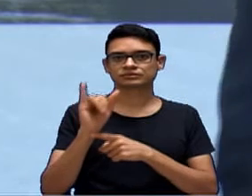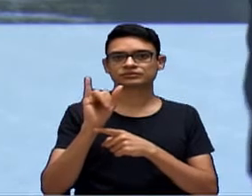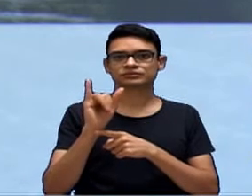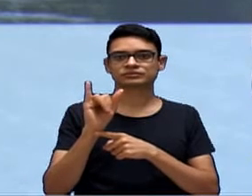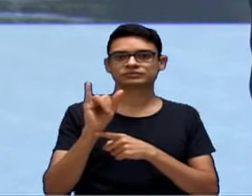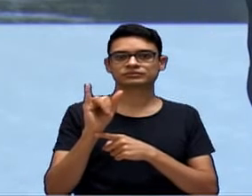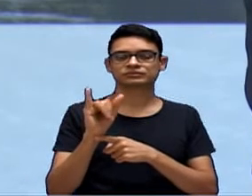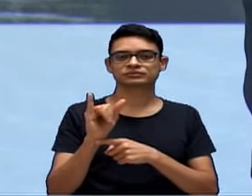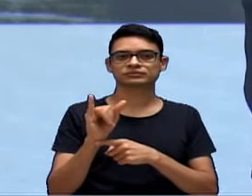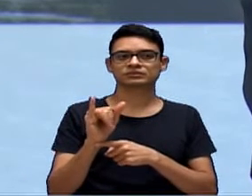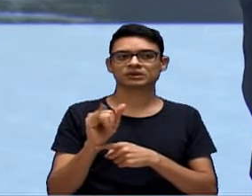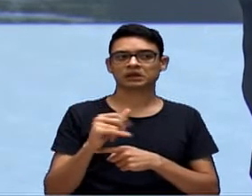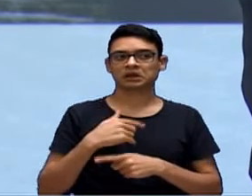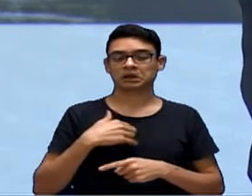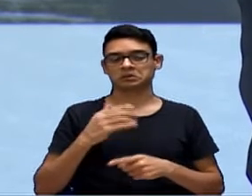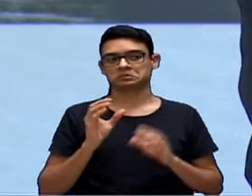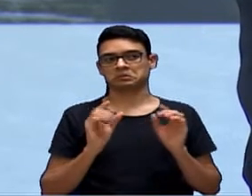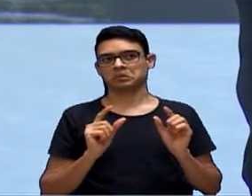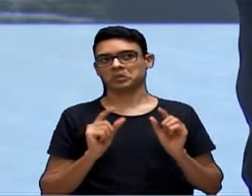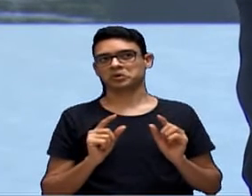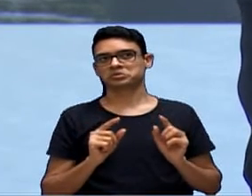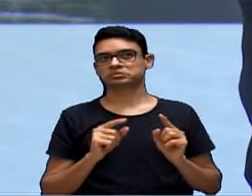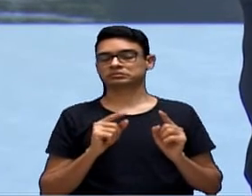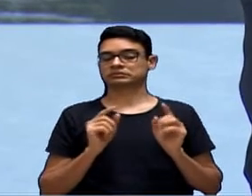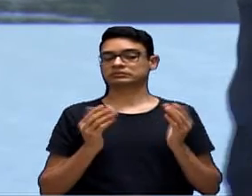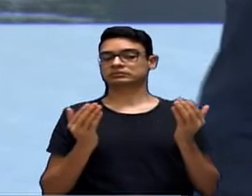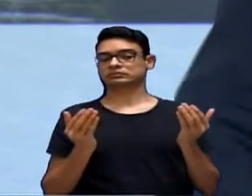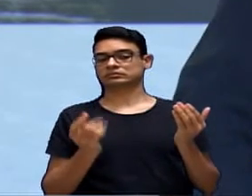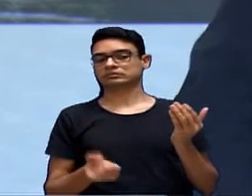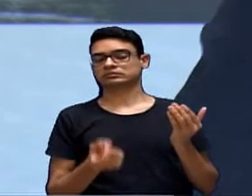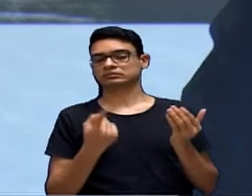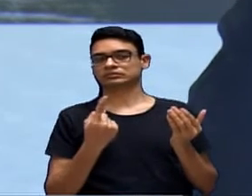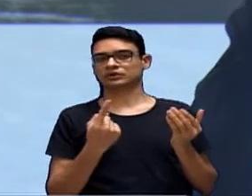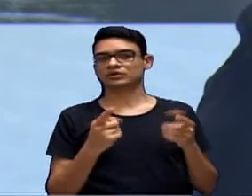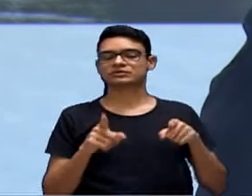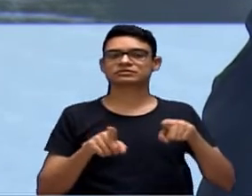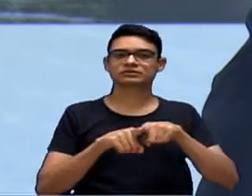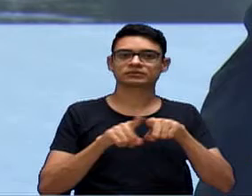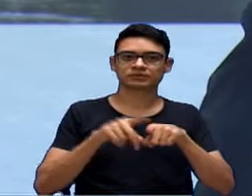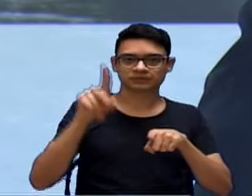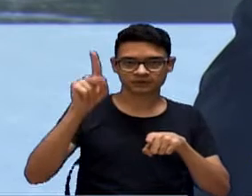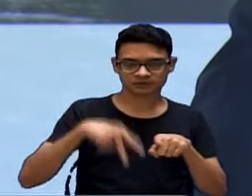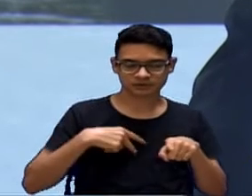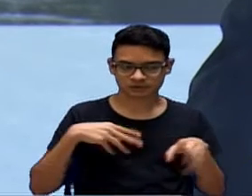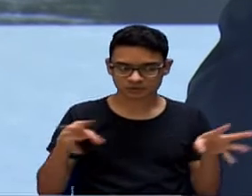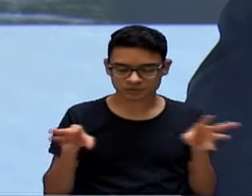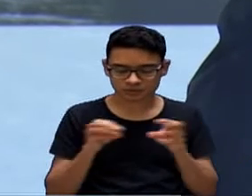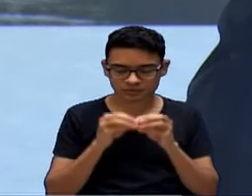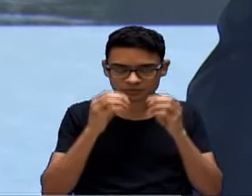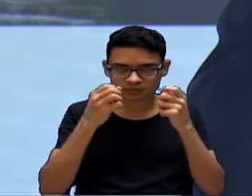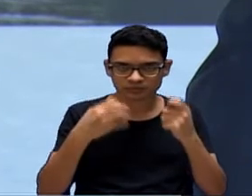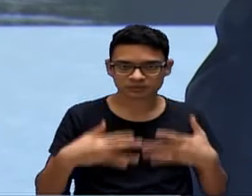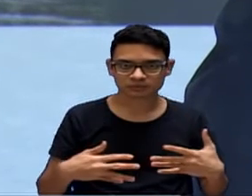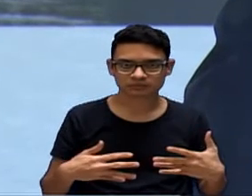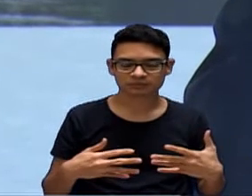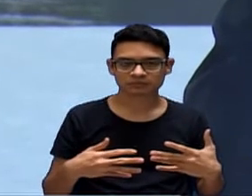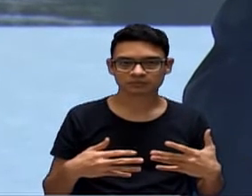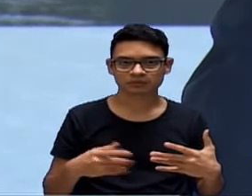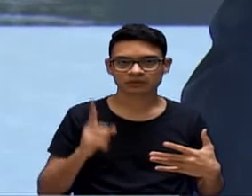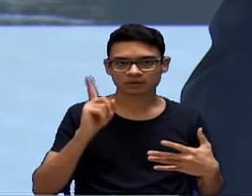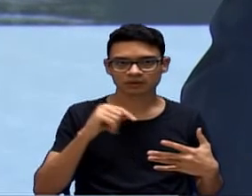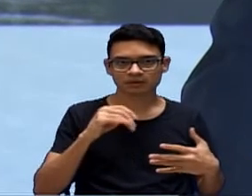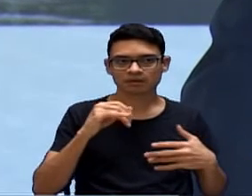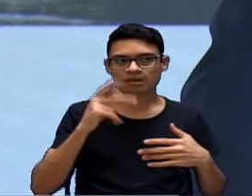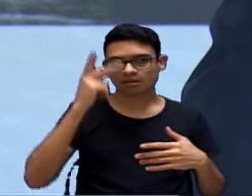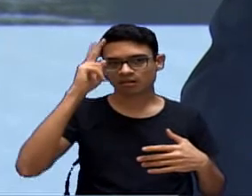alguns detalhes, então venho pedindo para ele o mais rápido possível. E também, o presidente, já encerrando, para lembrar a